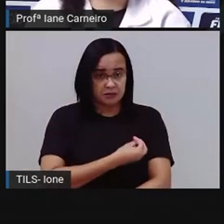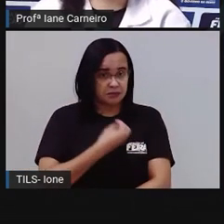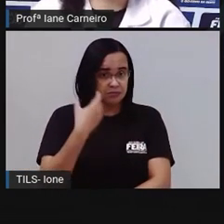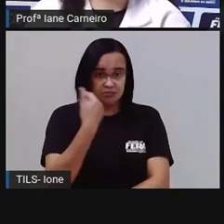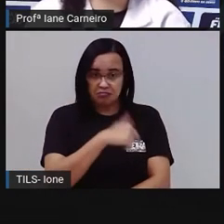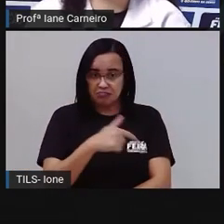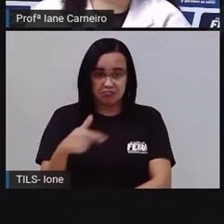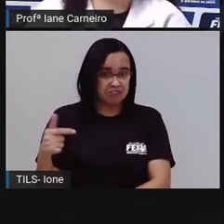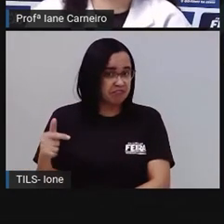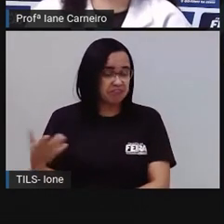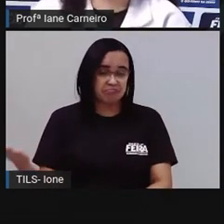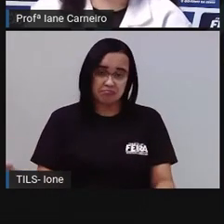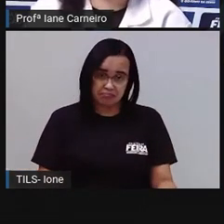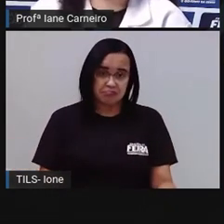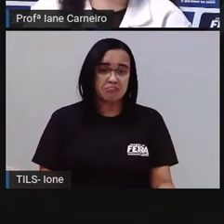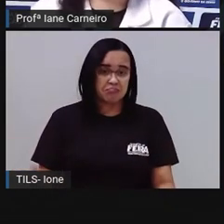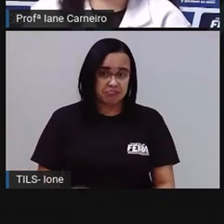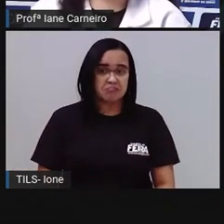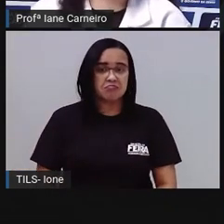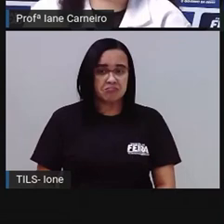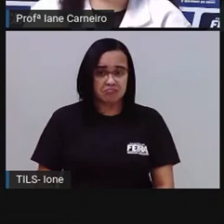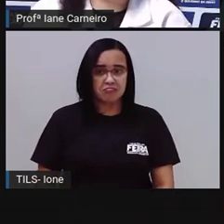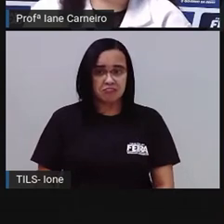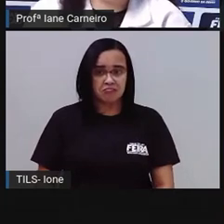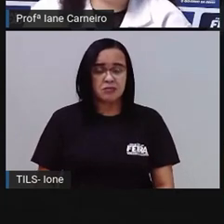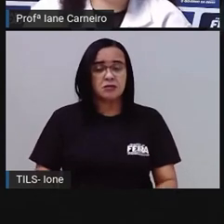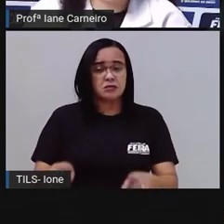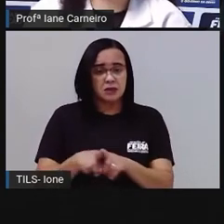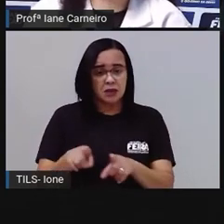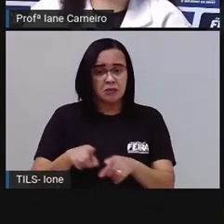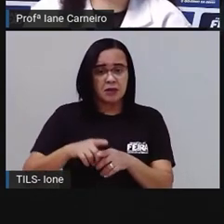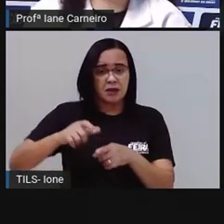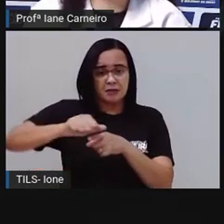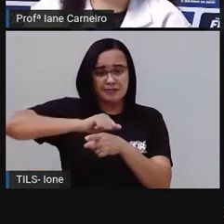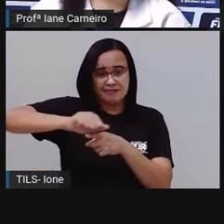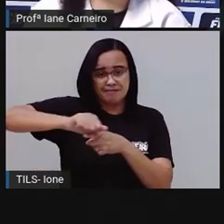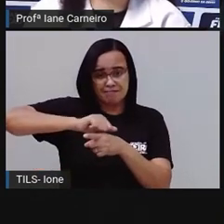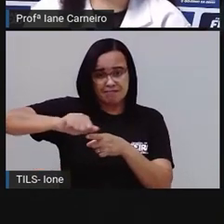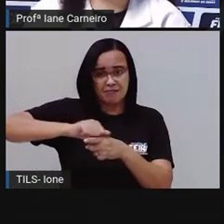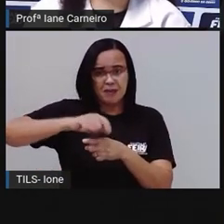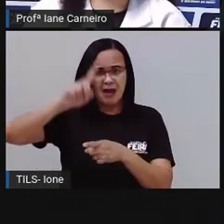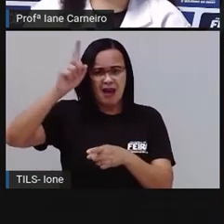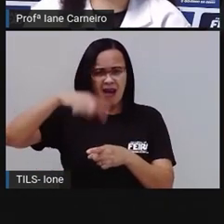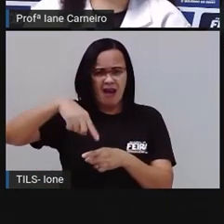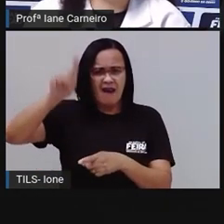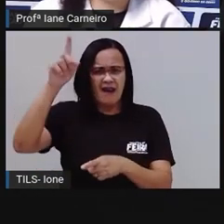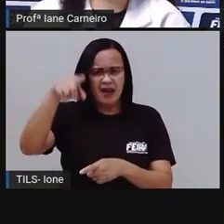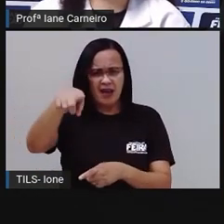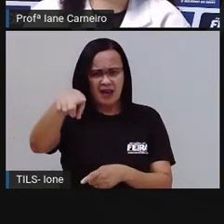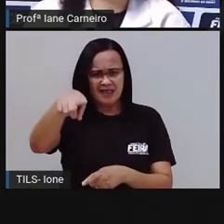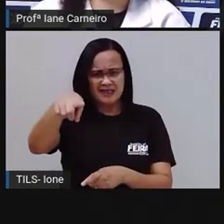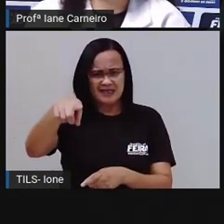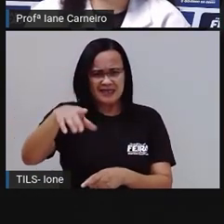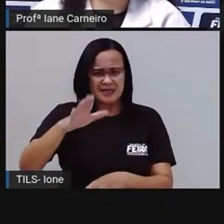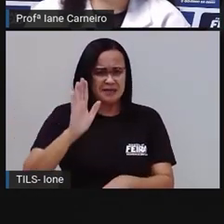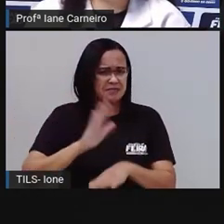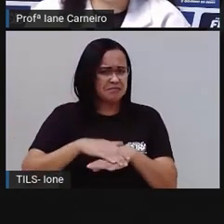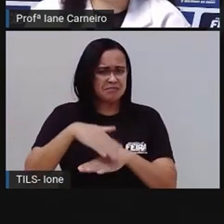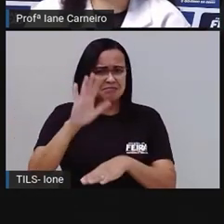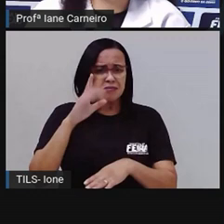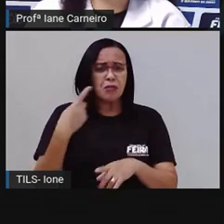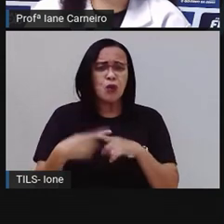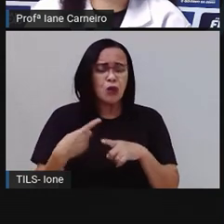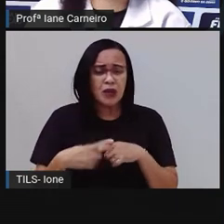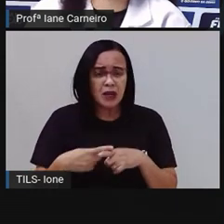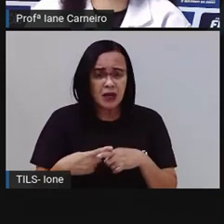sumir da face da terra. A borracha é o maior de todos. Olha só o tamanho da seta da borracha e